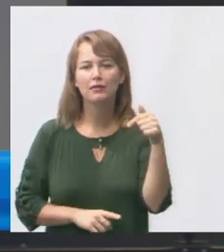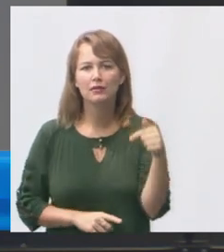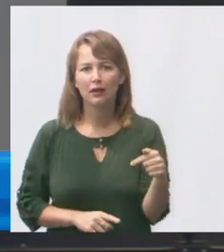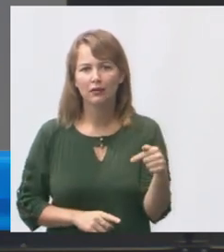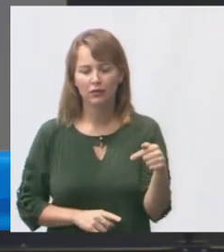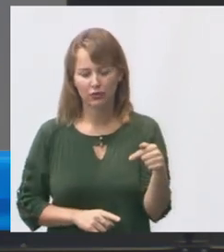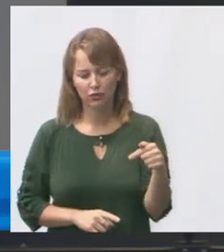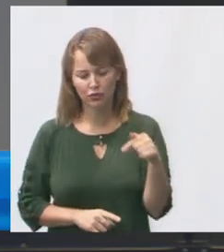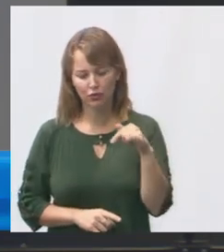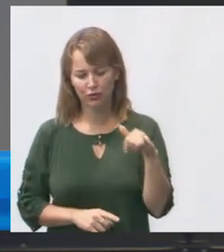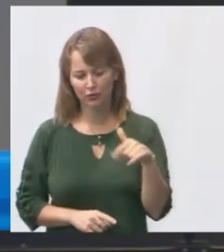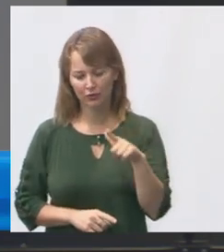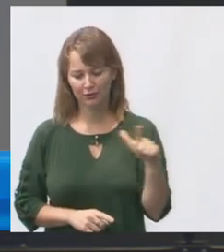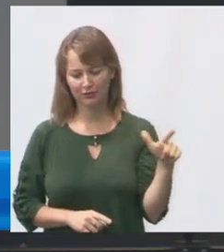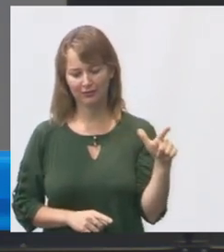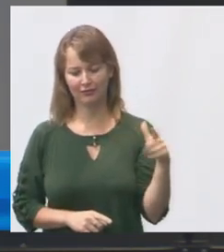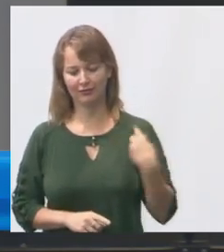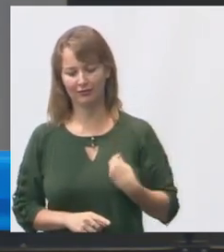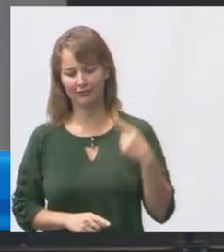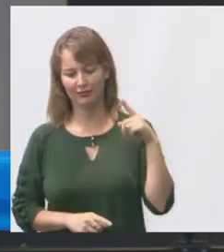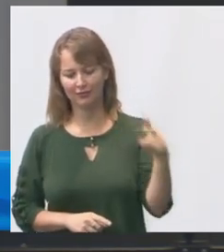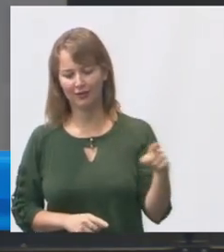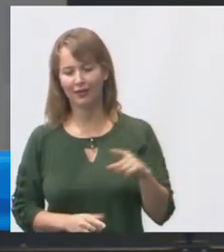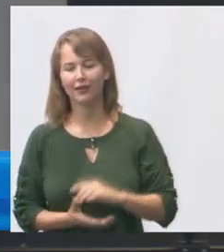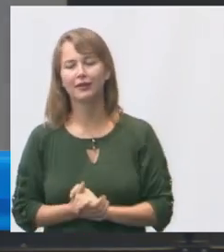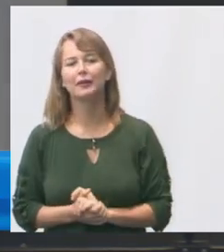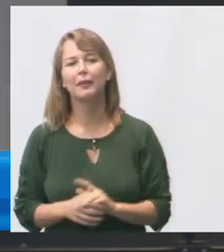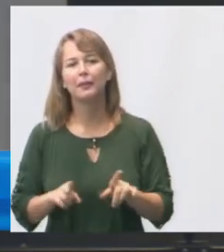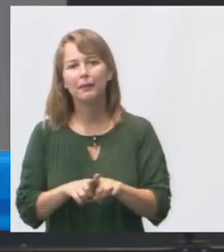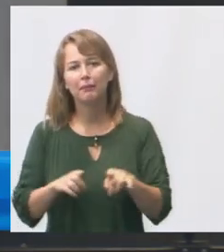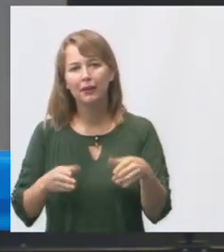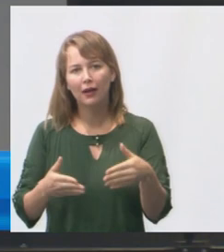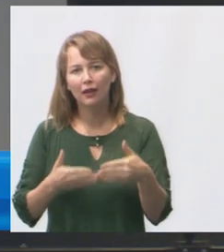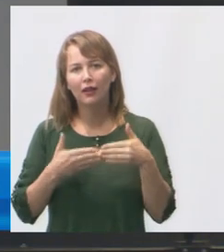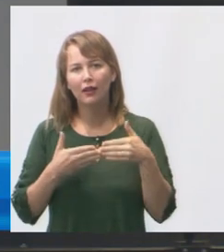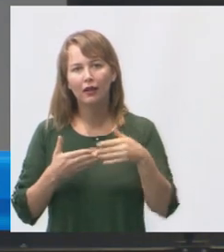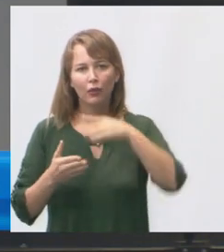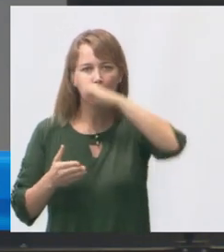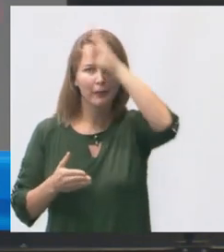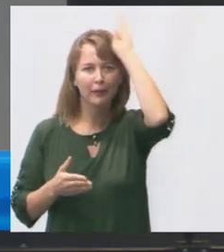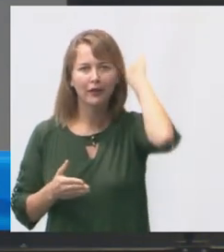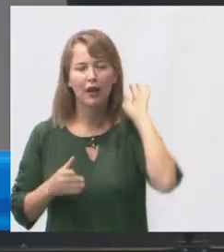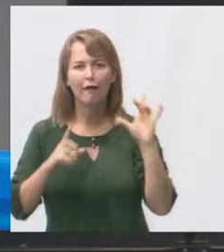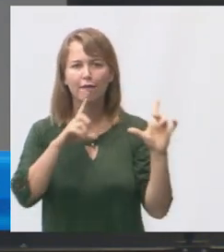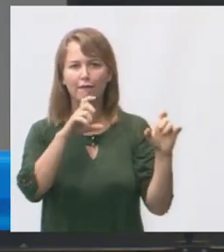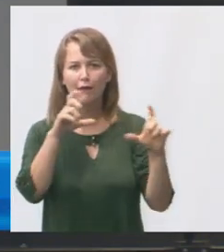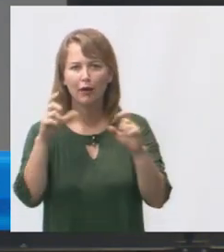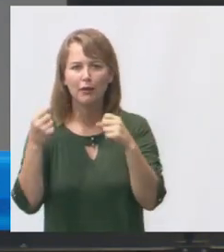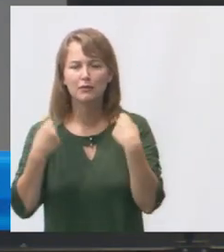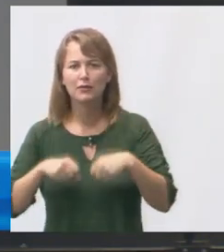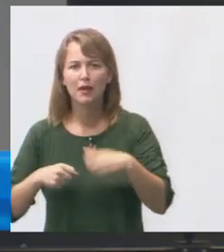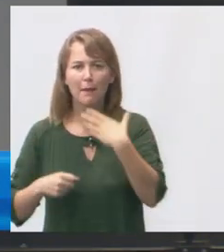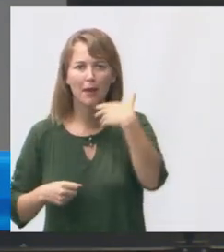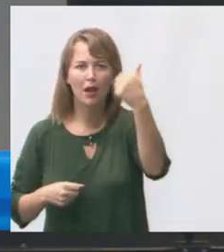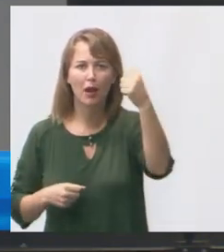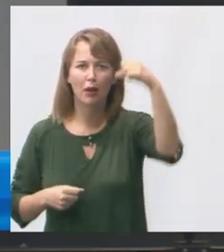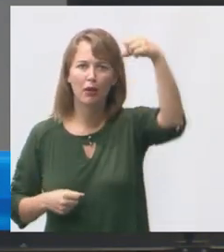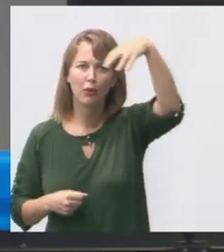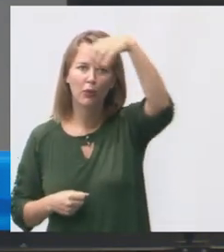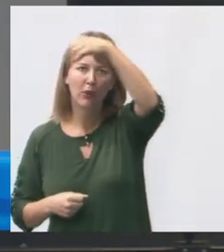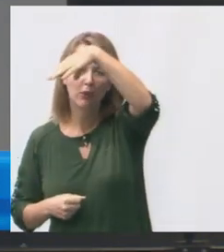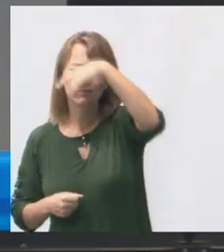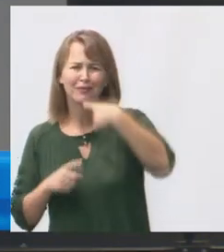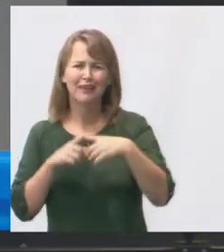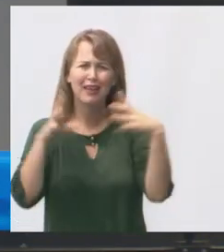lá unidade não possui alvarado bombeiro aqui são fotos precisa dar uma melhorar a iluminação na recepção que é bem